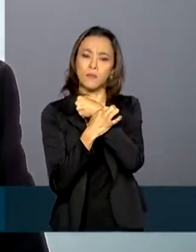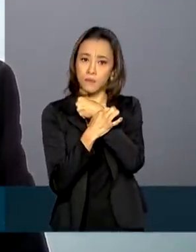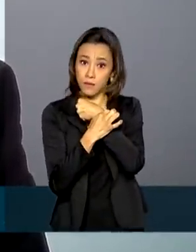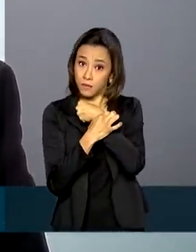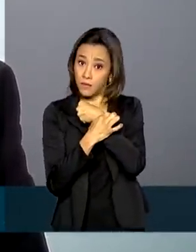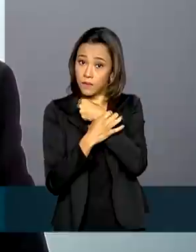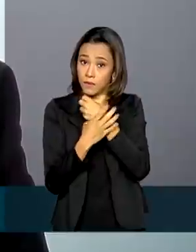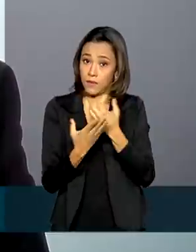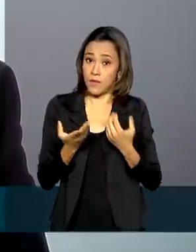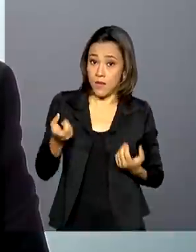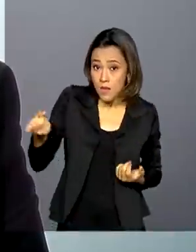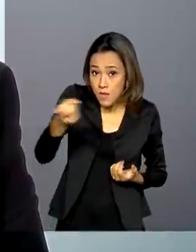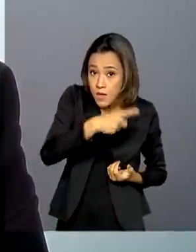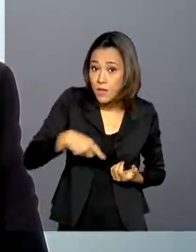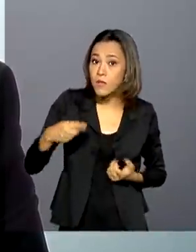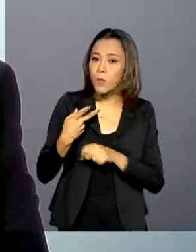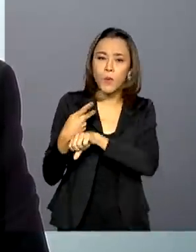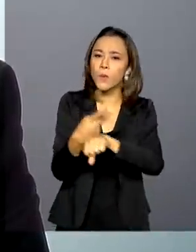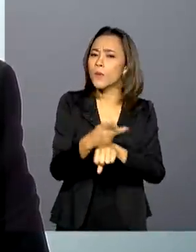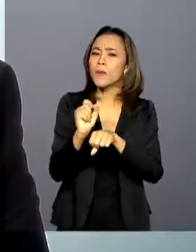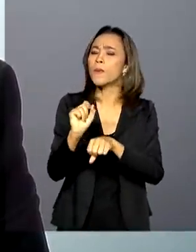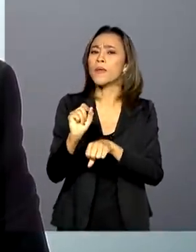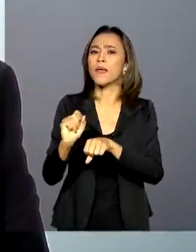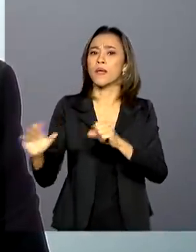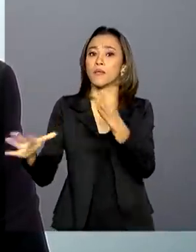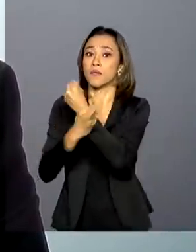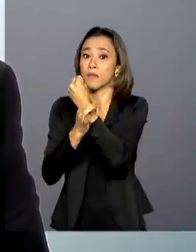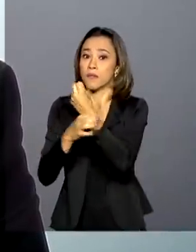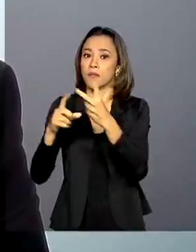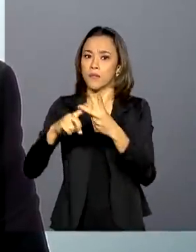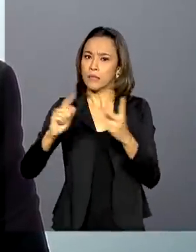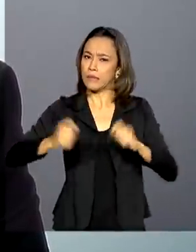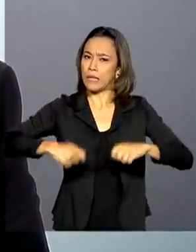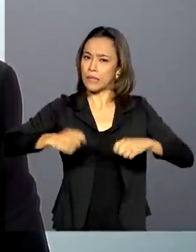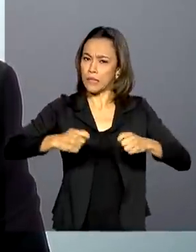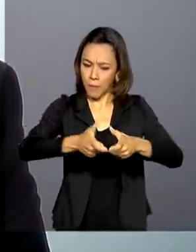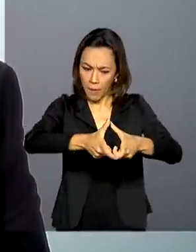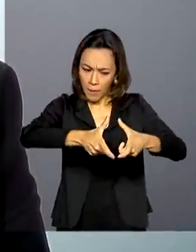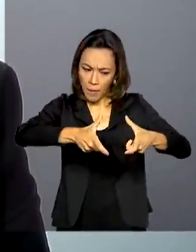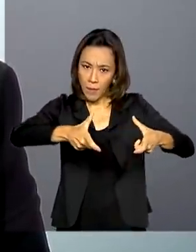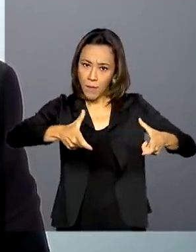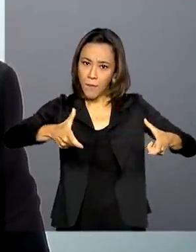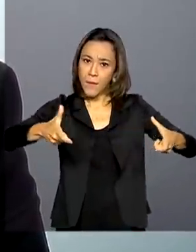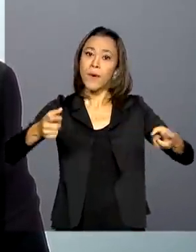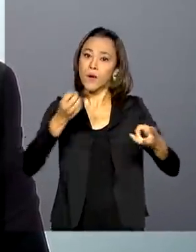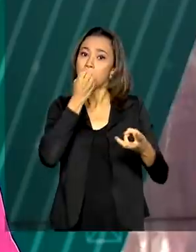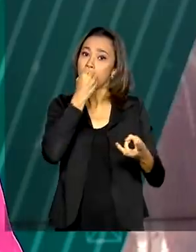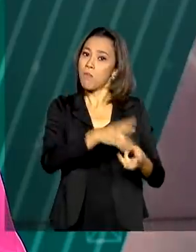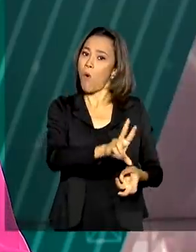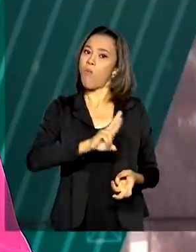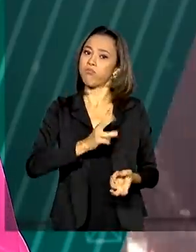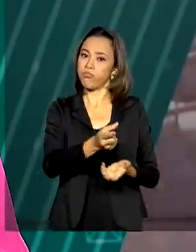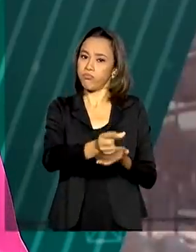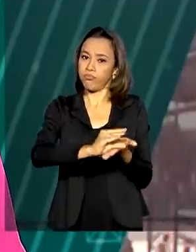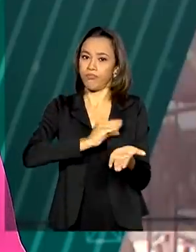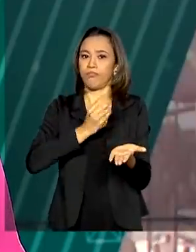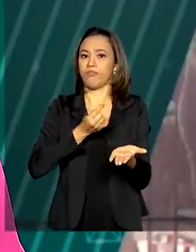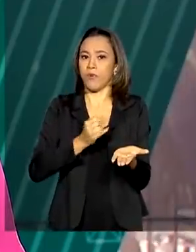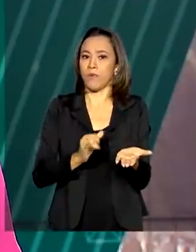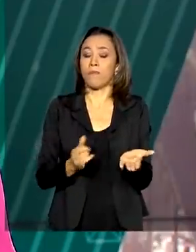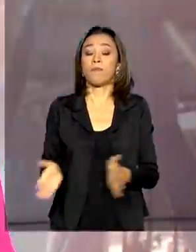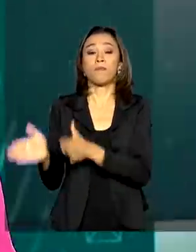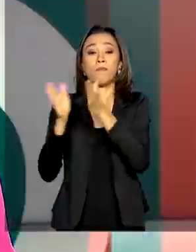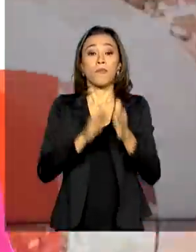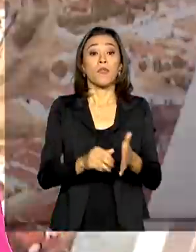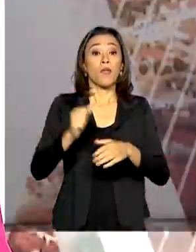basicamente estabilidade, potencial de crescimento e boas taxas de retorno. O Amapá vai